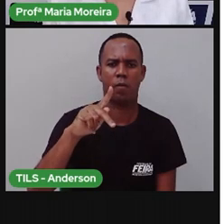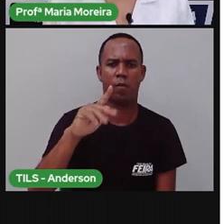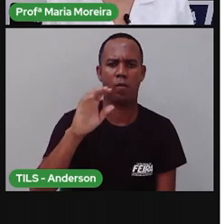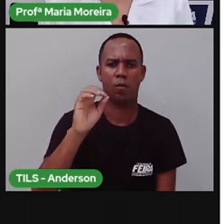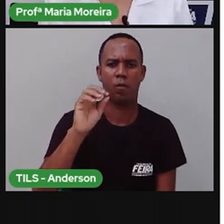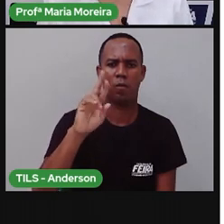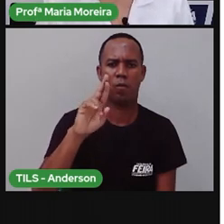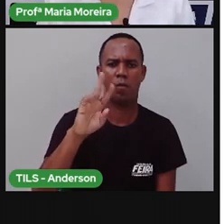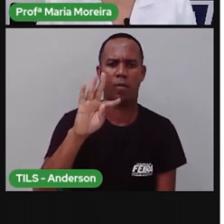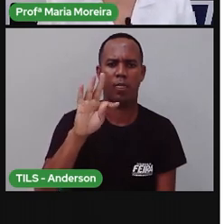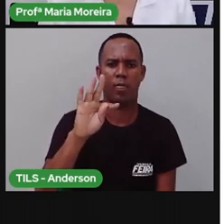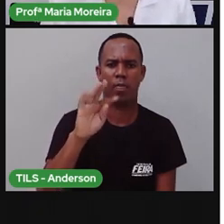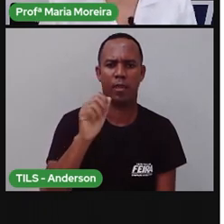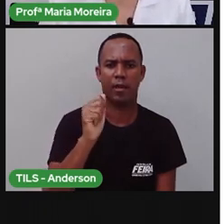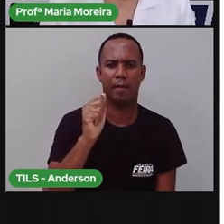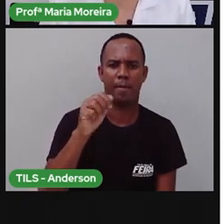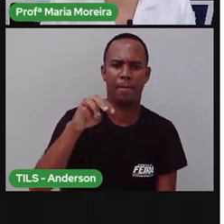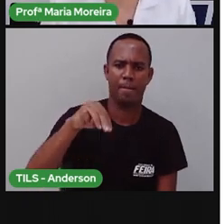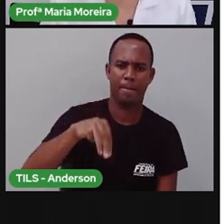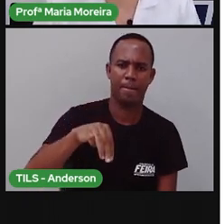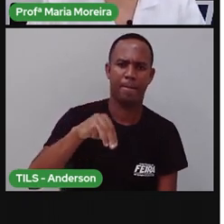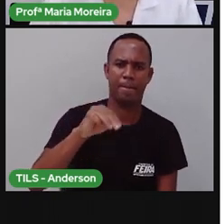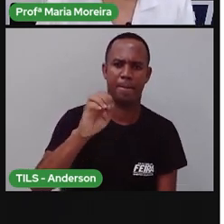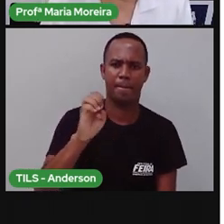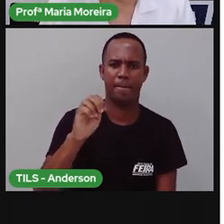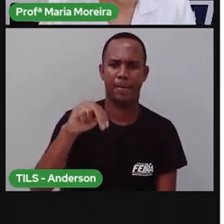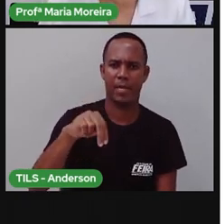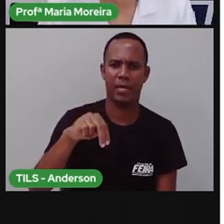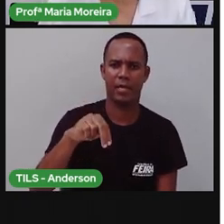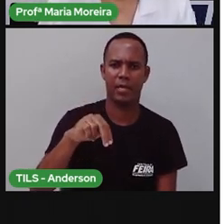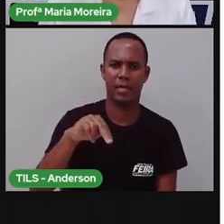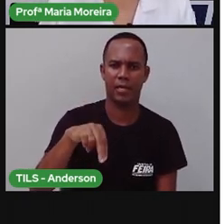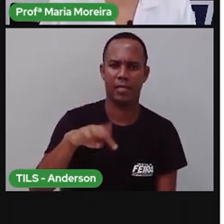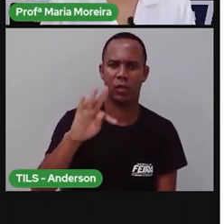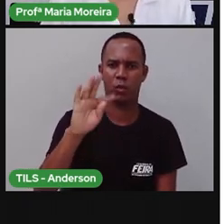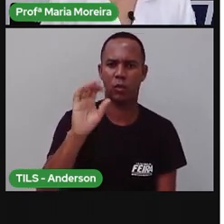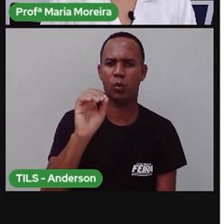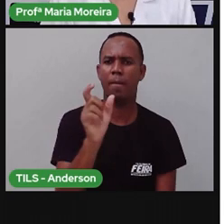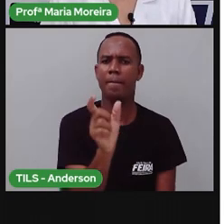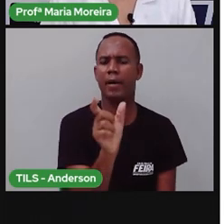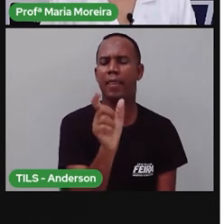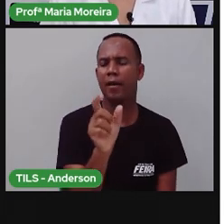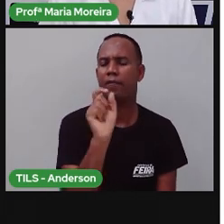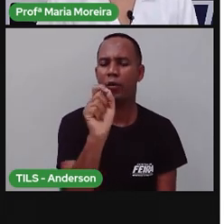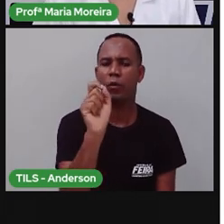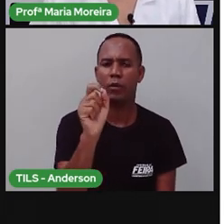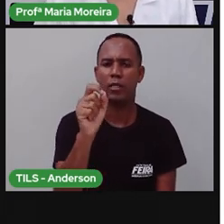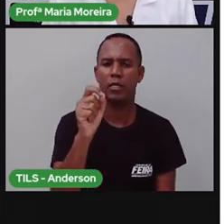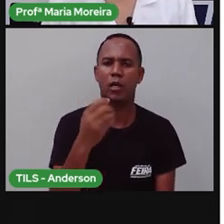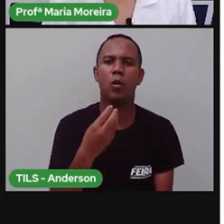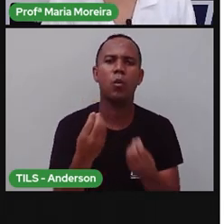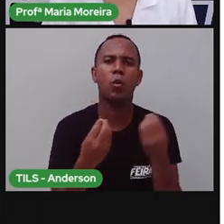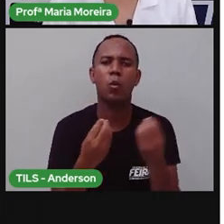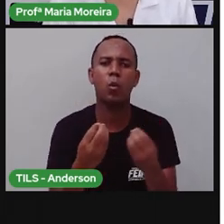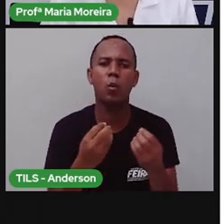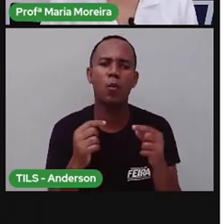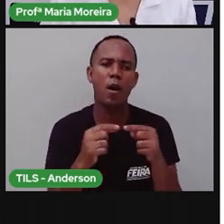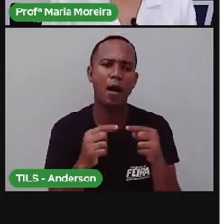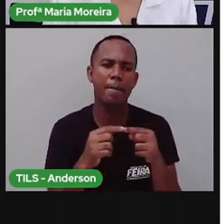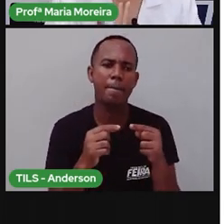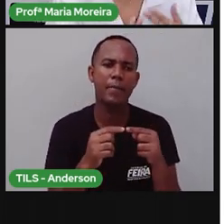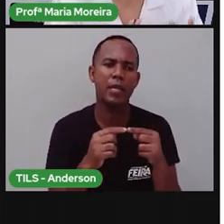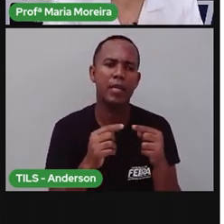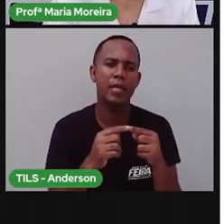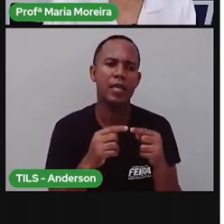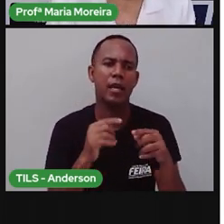ereto. Lembra que a gente falou sobre o nosso andar? Que a gente não anda mais curvado, como os macacos. E o nosso comportamento